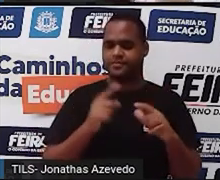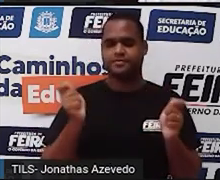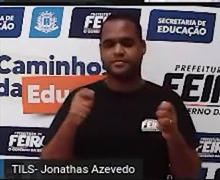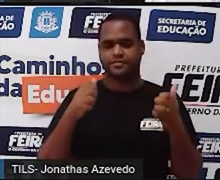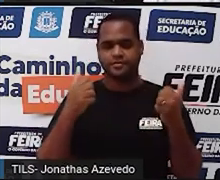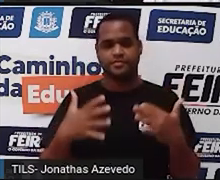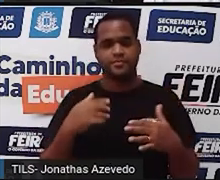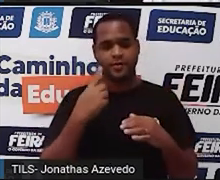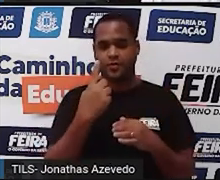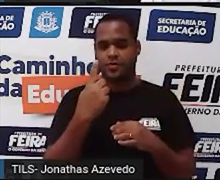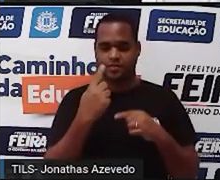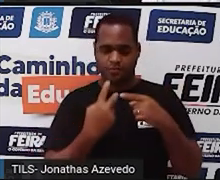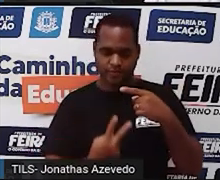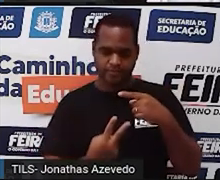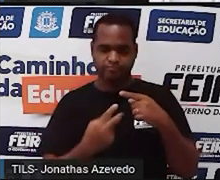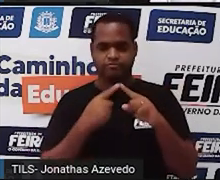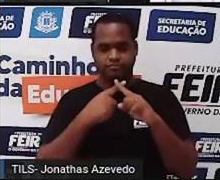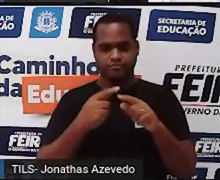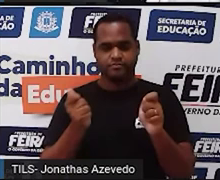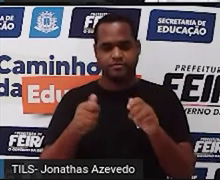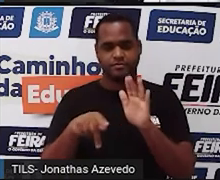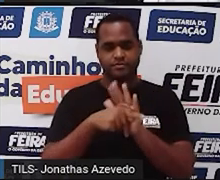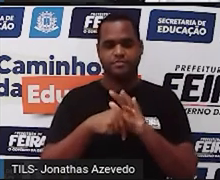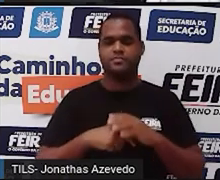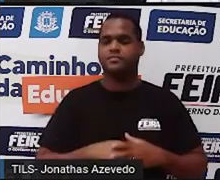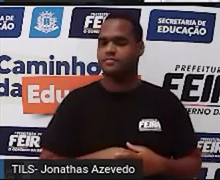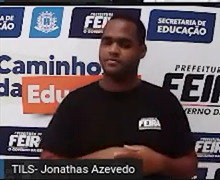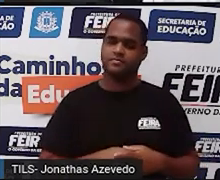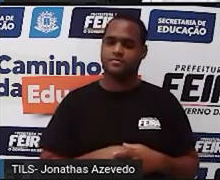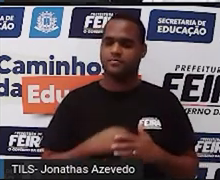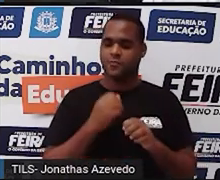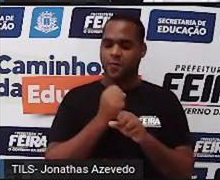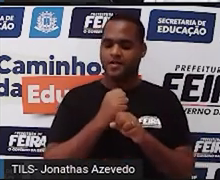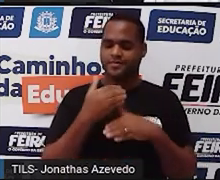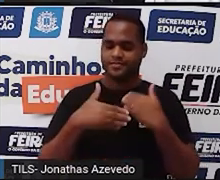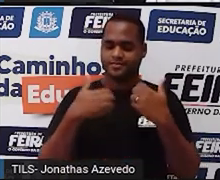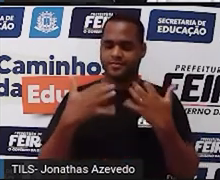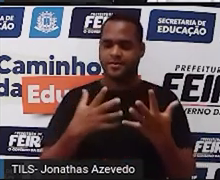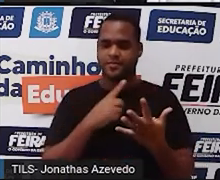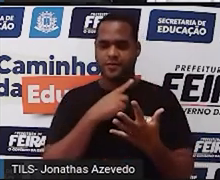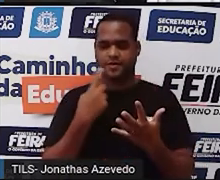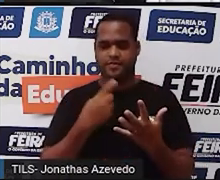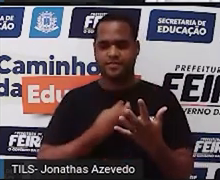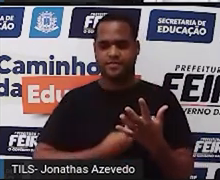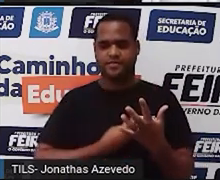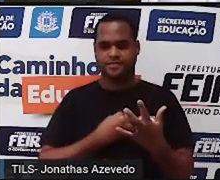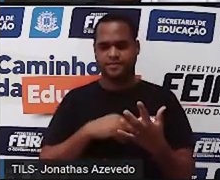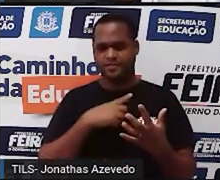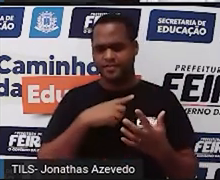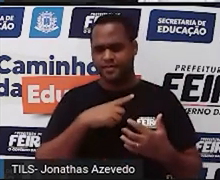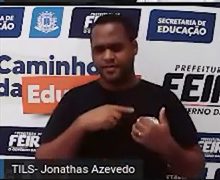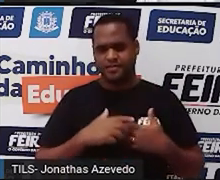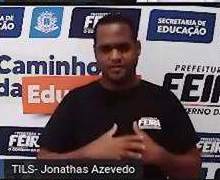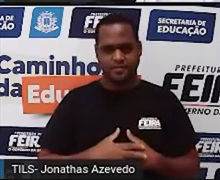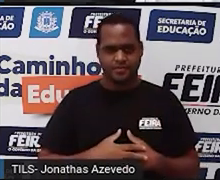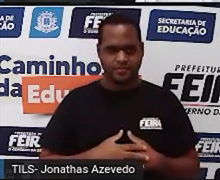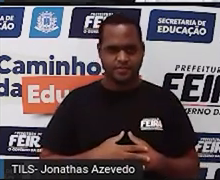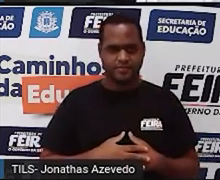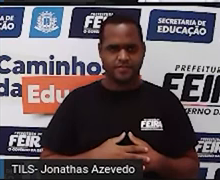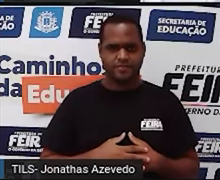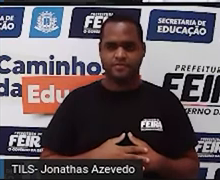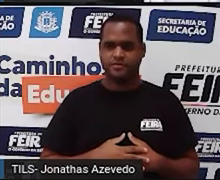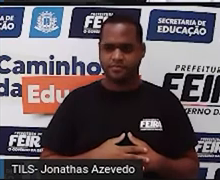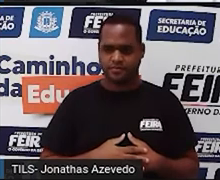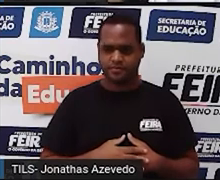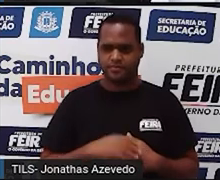Um meio de X. E depois, se passaram mais quatro anos antes dele morrer. Então, mais quatro anos. Esses quatro